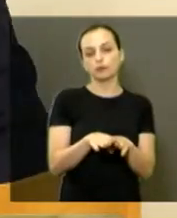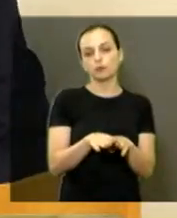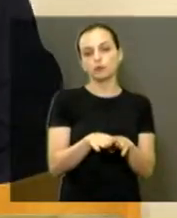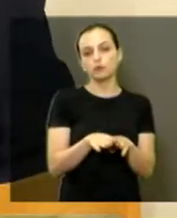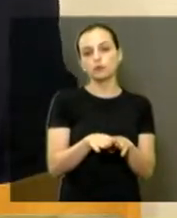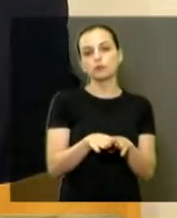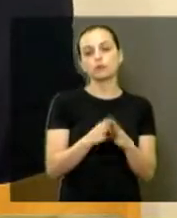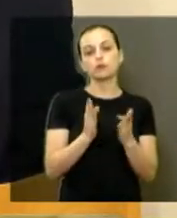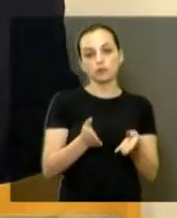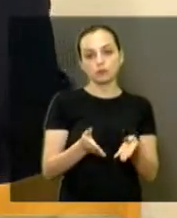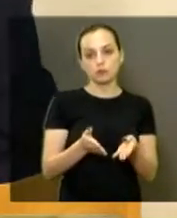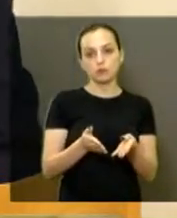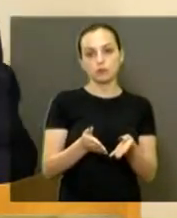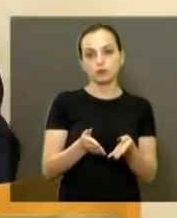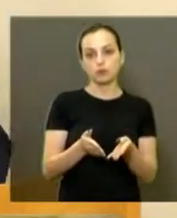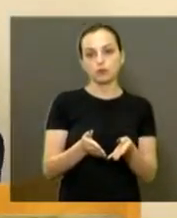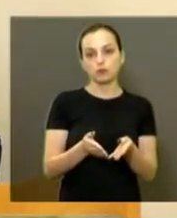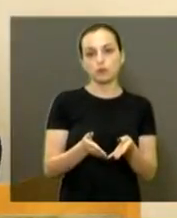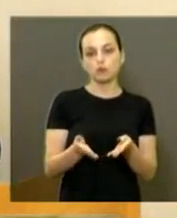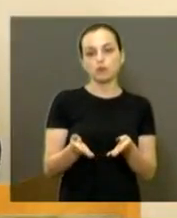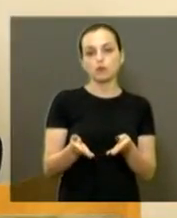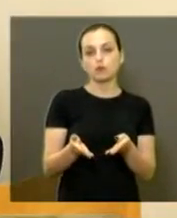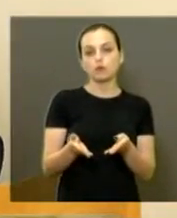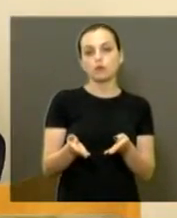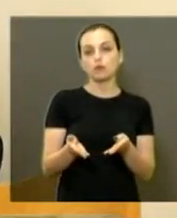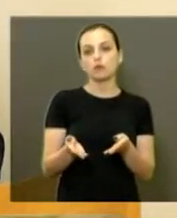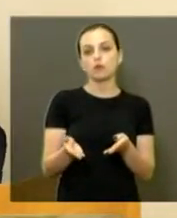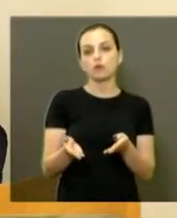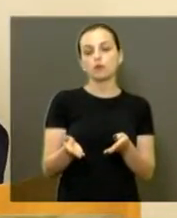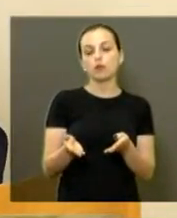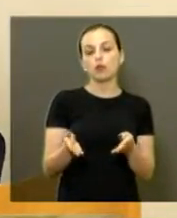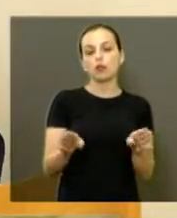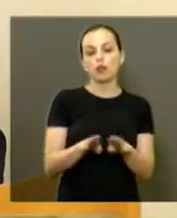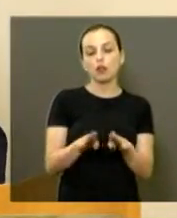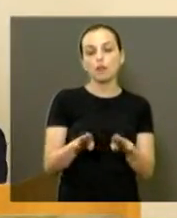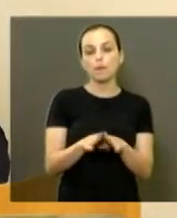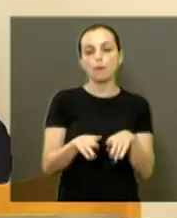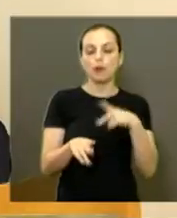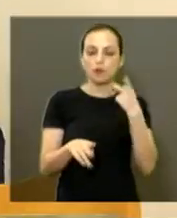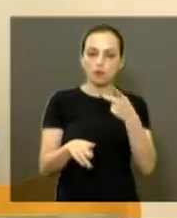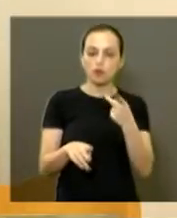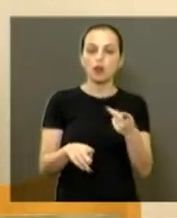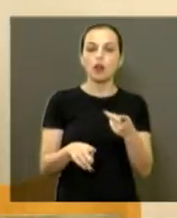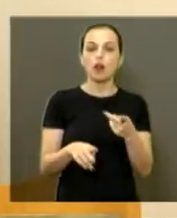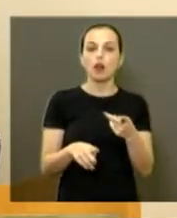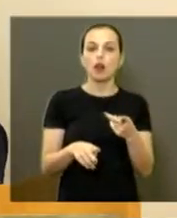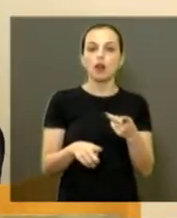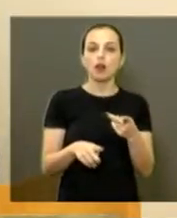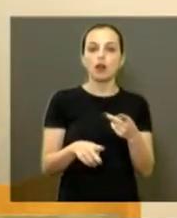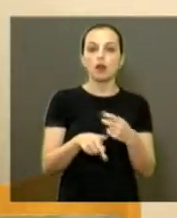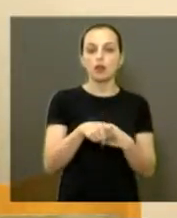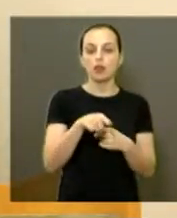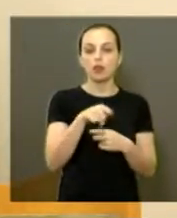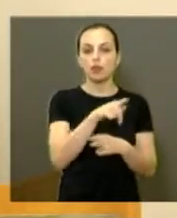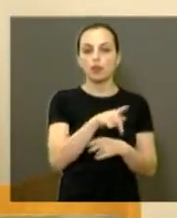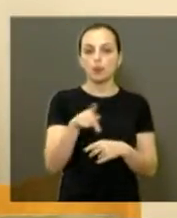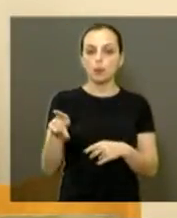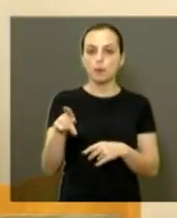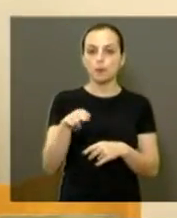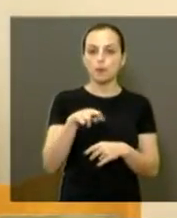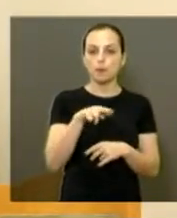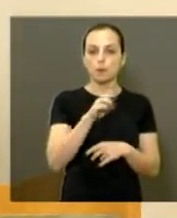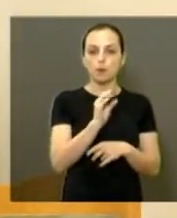Agora, tem uma outra questão disso, aí eu vou falar da promotoria, encaminhei o